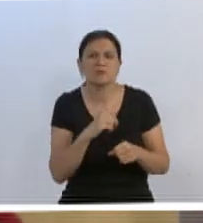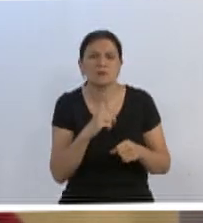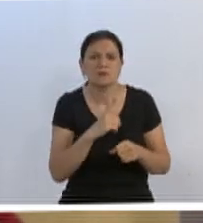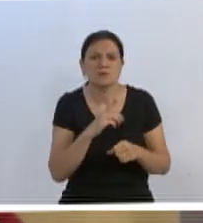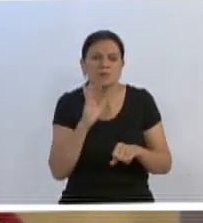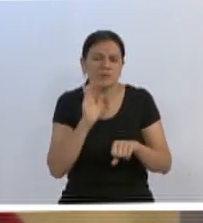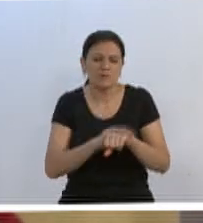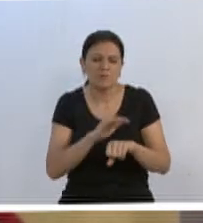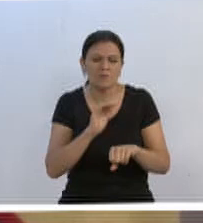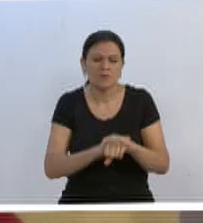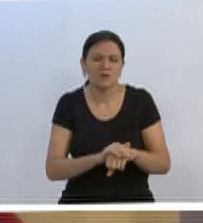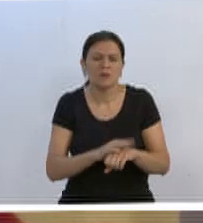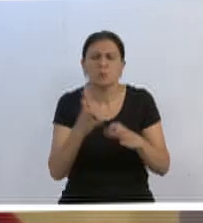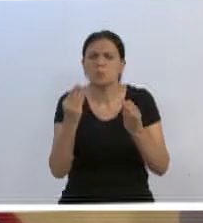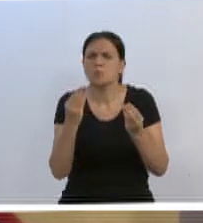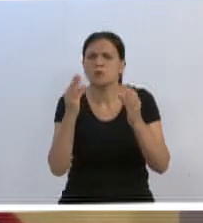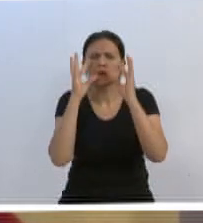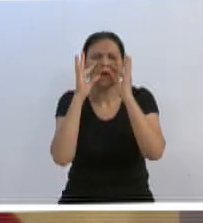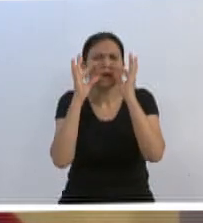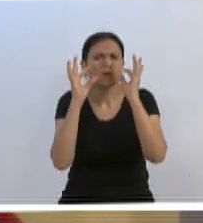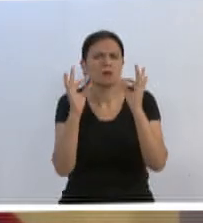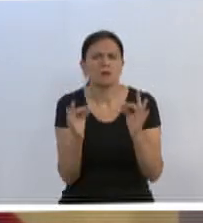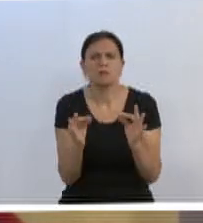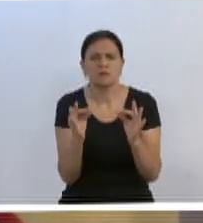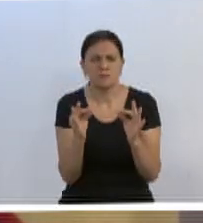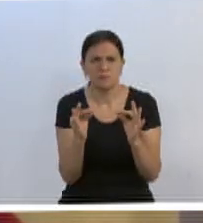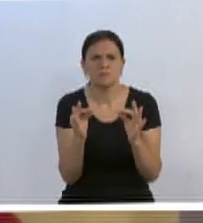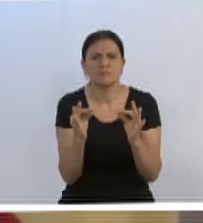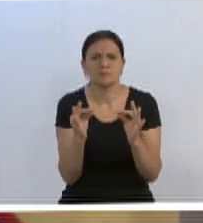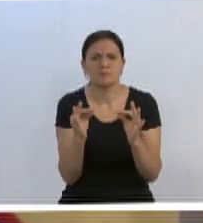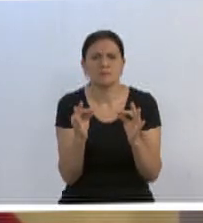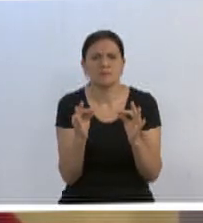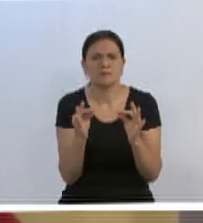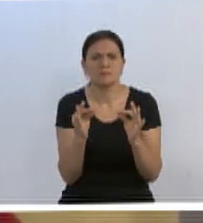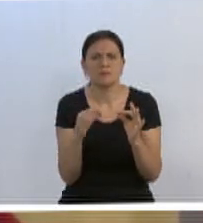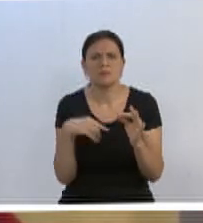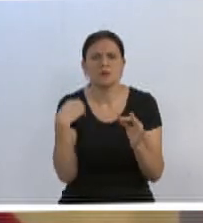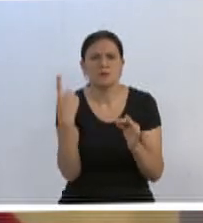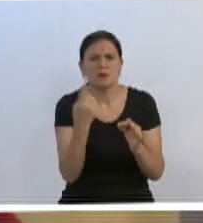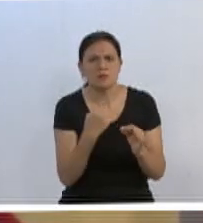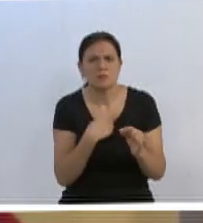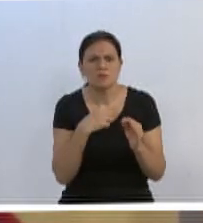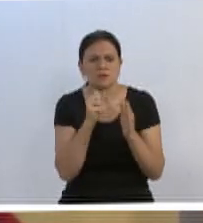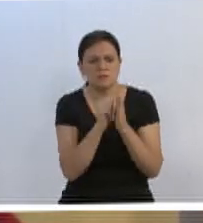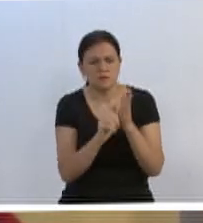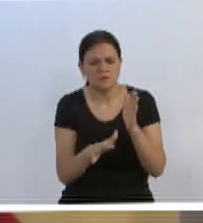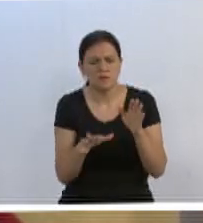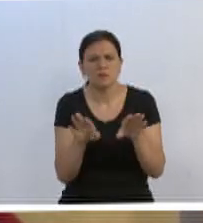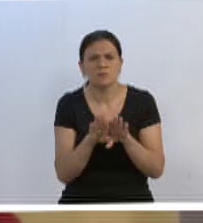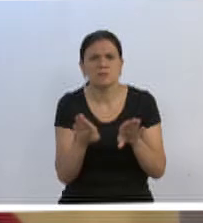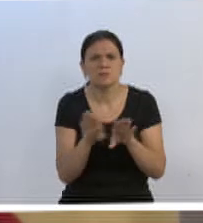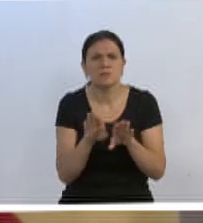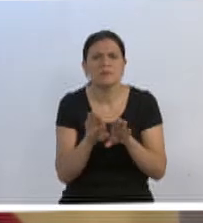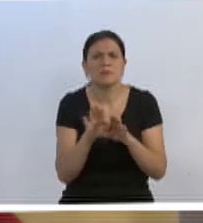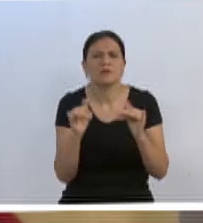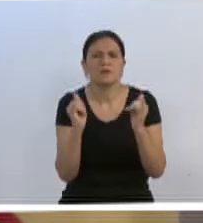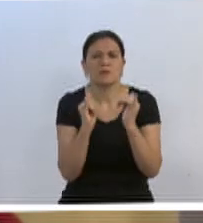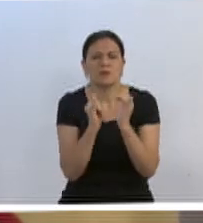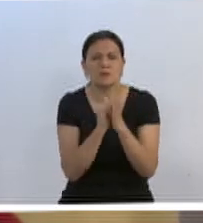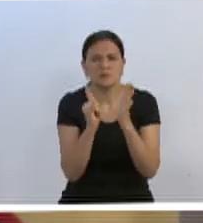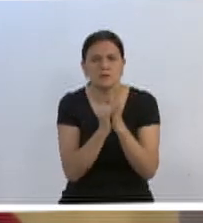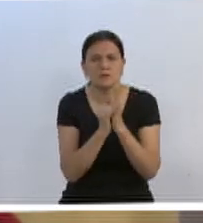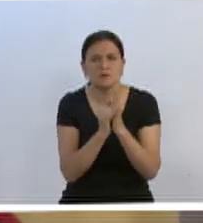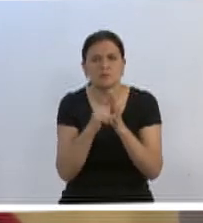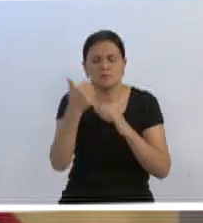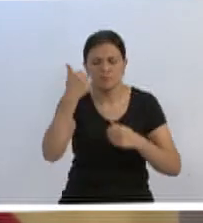farei e darei muita atenção, muita atenção à nossa atividade e à nossa prerrogativa constitucional de fiscalização.